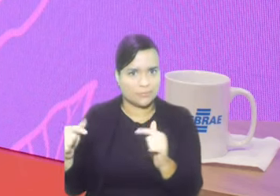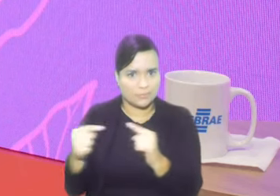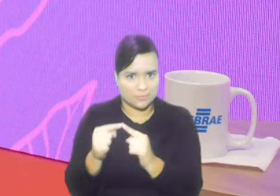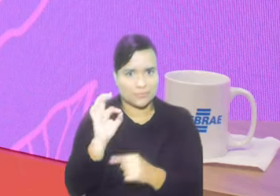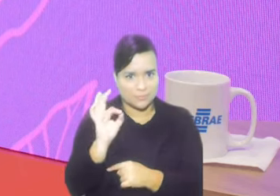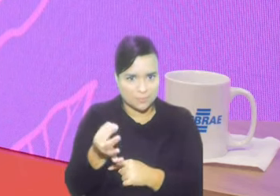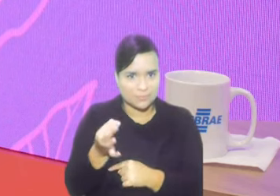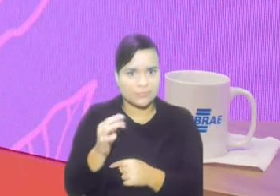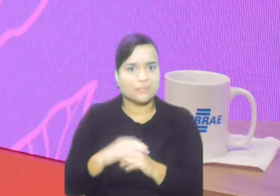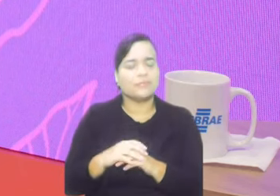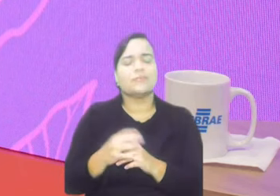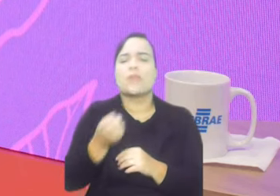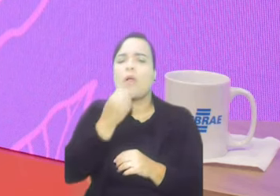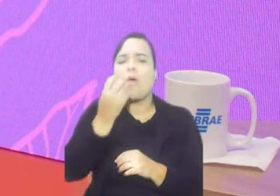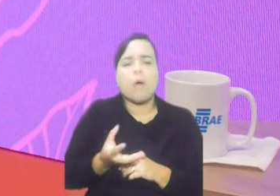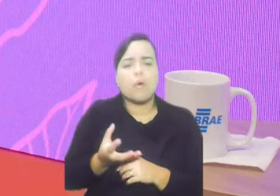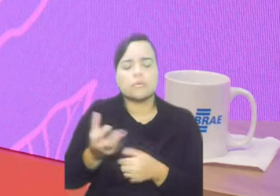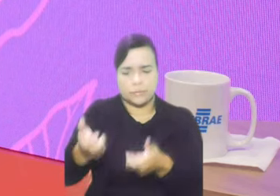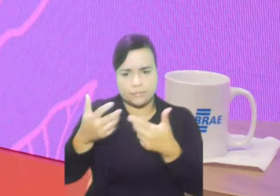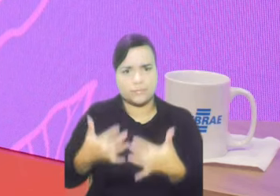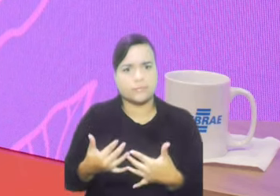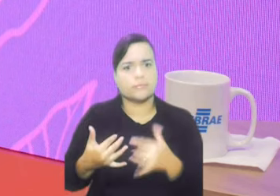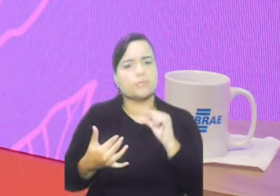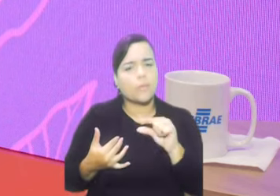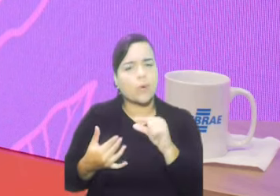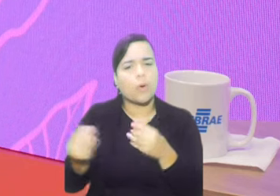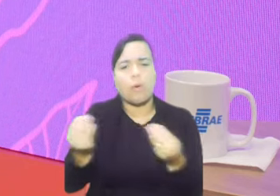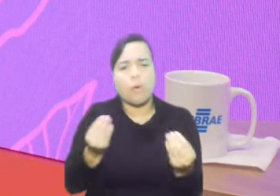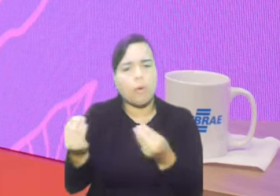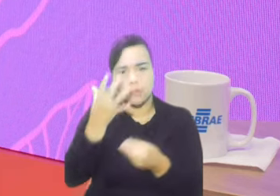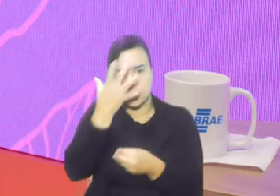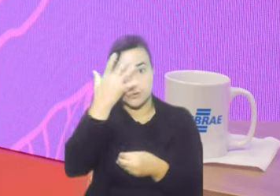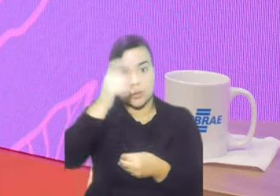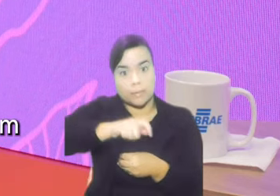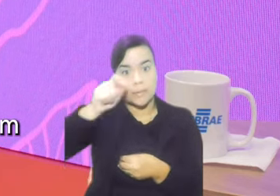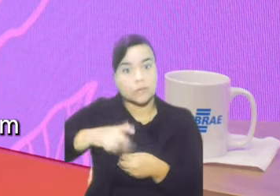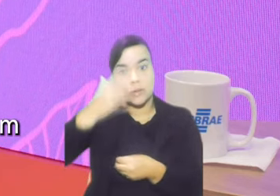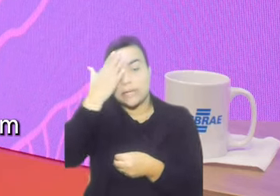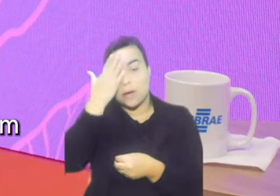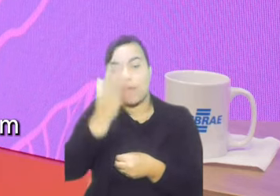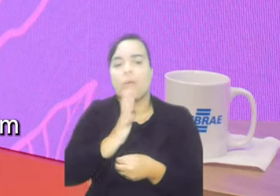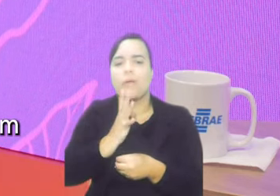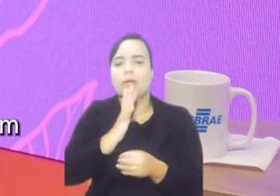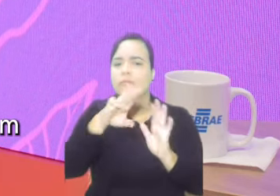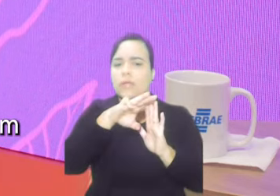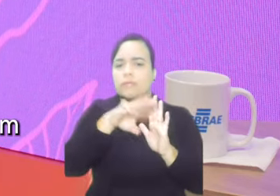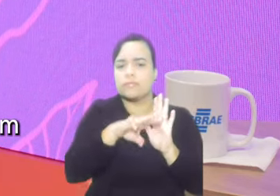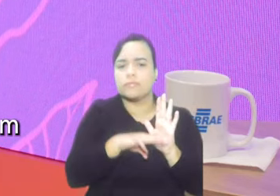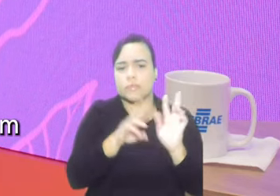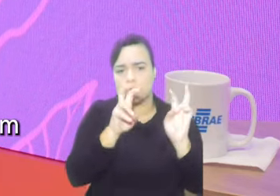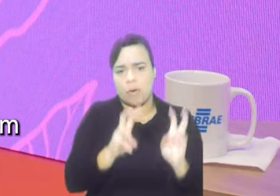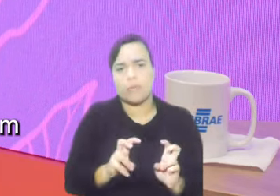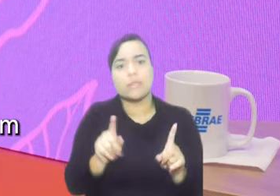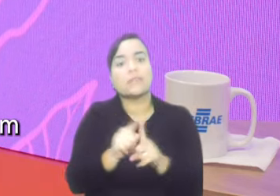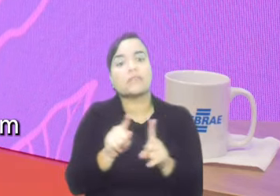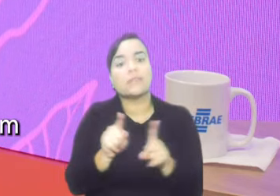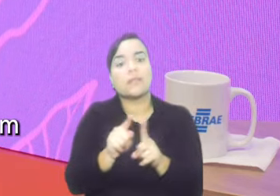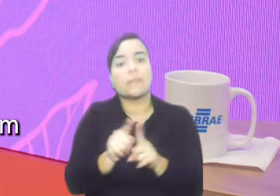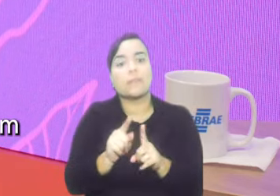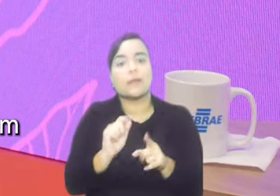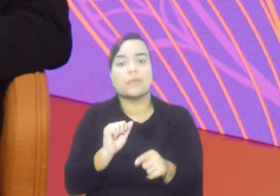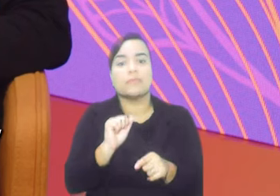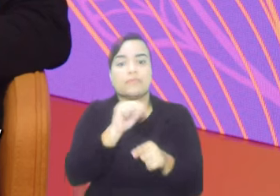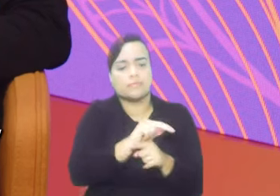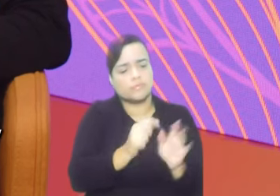faz para essas pessoas conhecerem esses programas e o que elas, o que esses programas oferecem, né, para quem